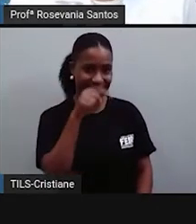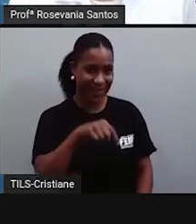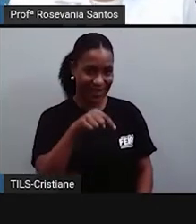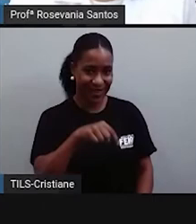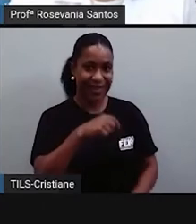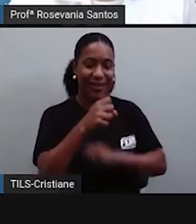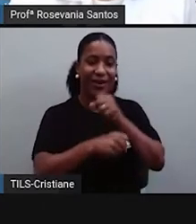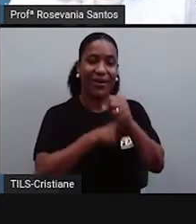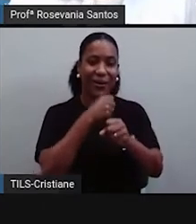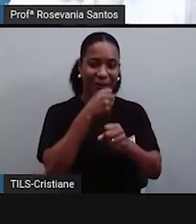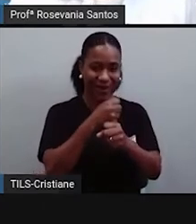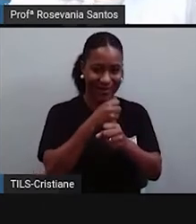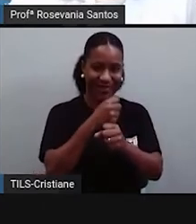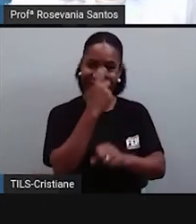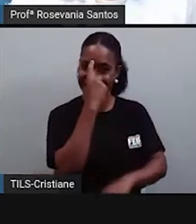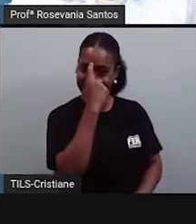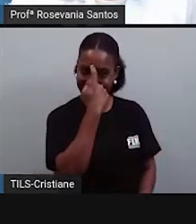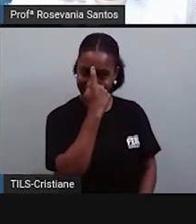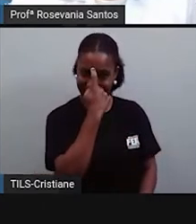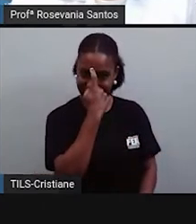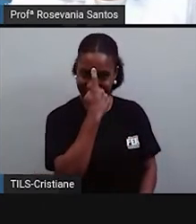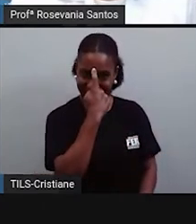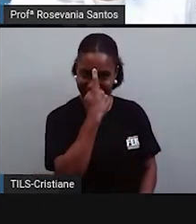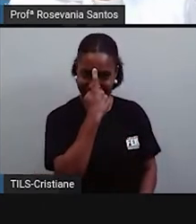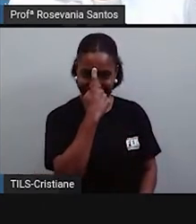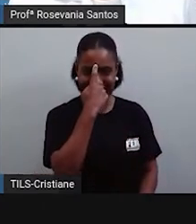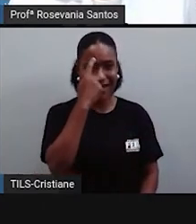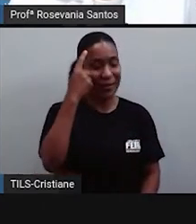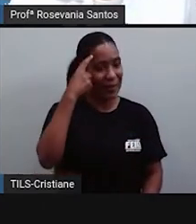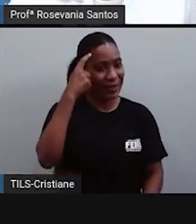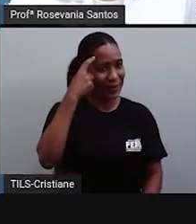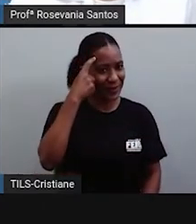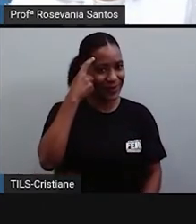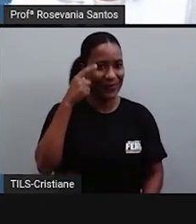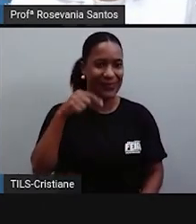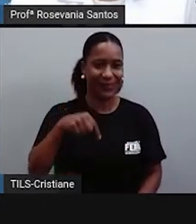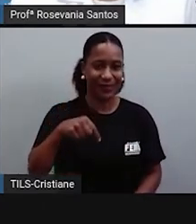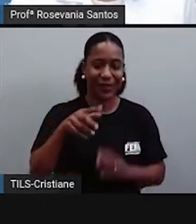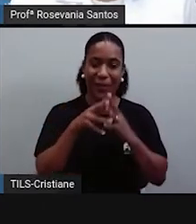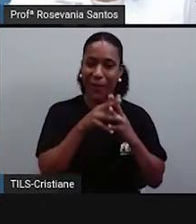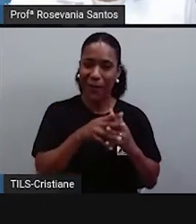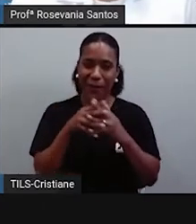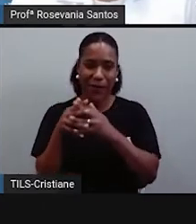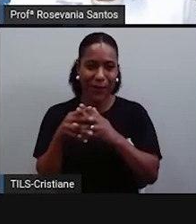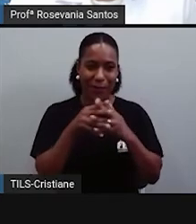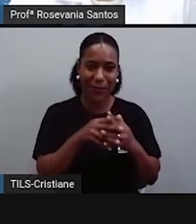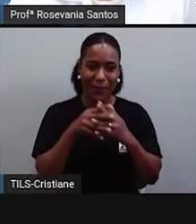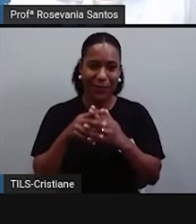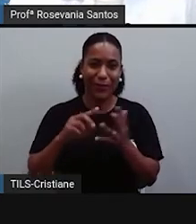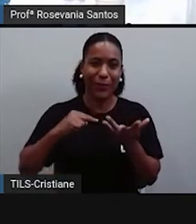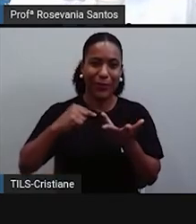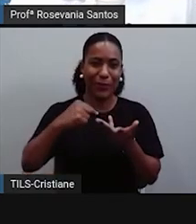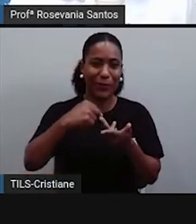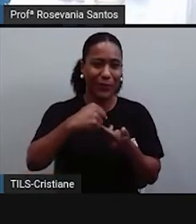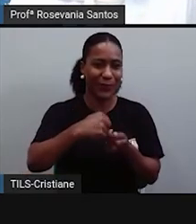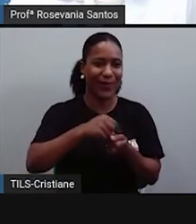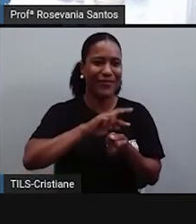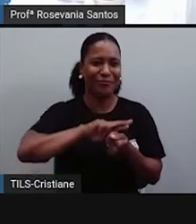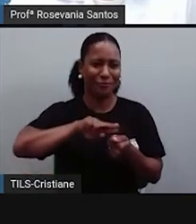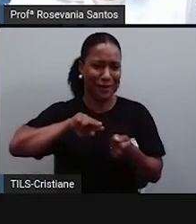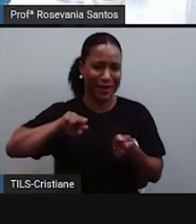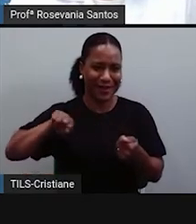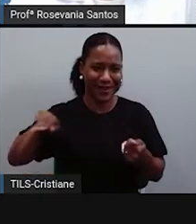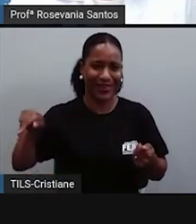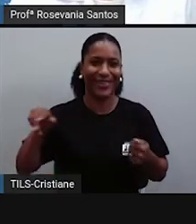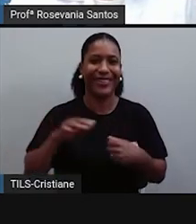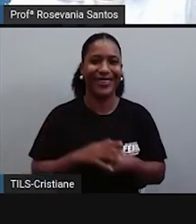1578. Olha ainda, né, essa profusão de nome que a gente já tinha tido. Aí, já no século